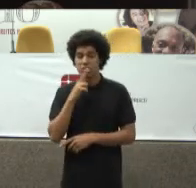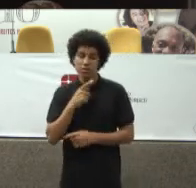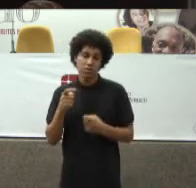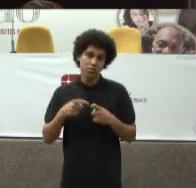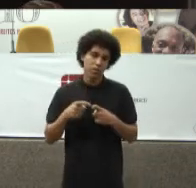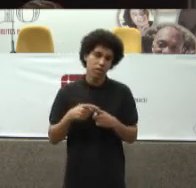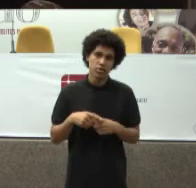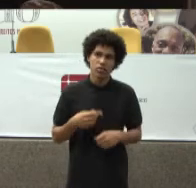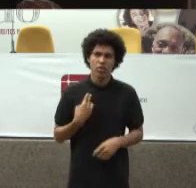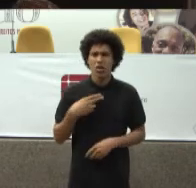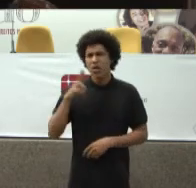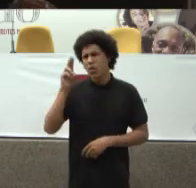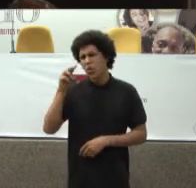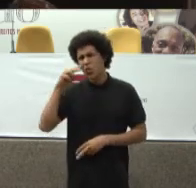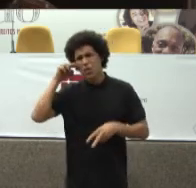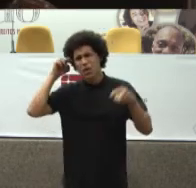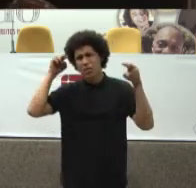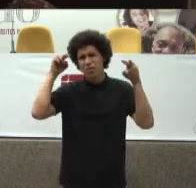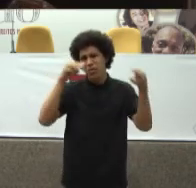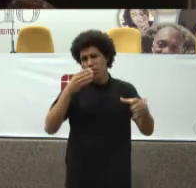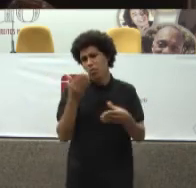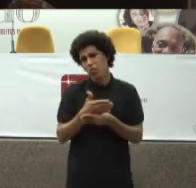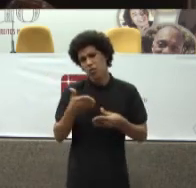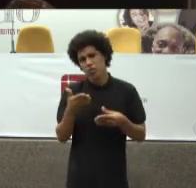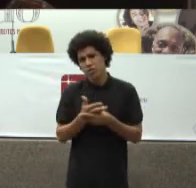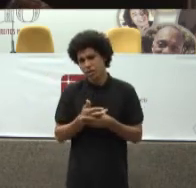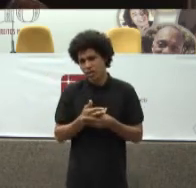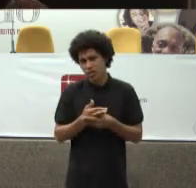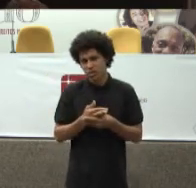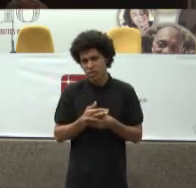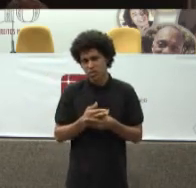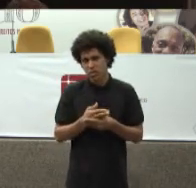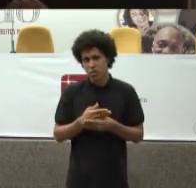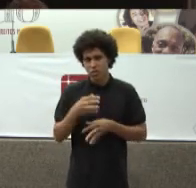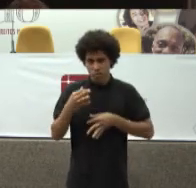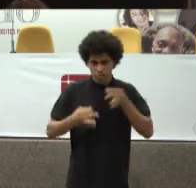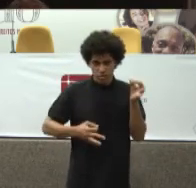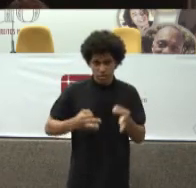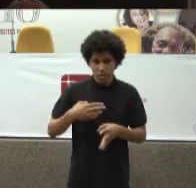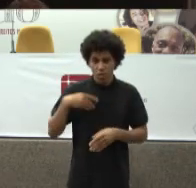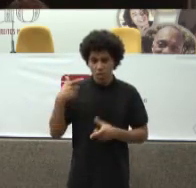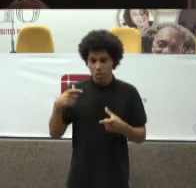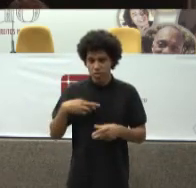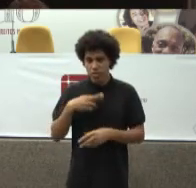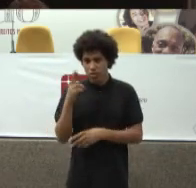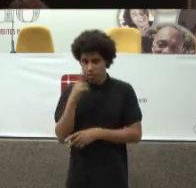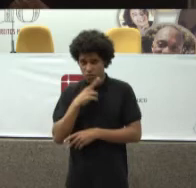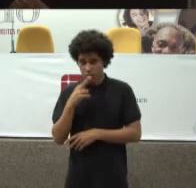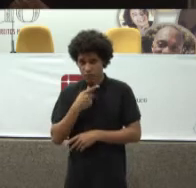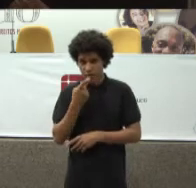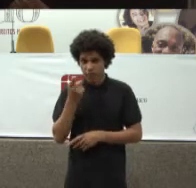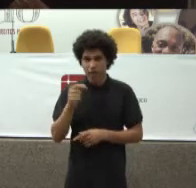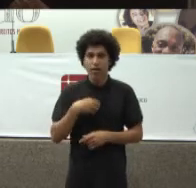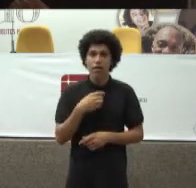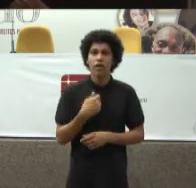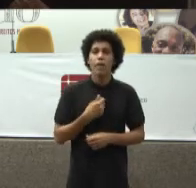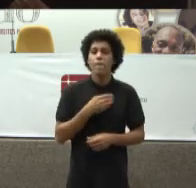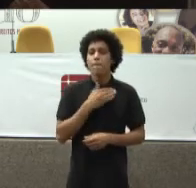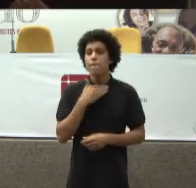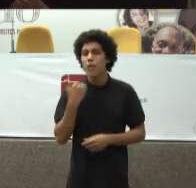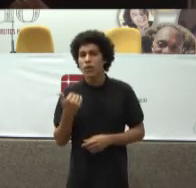não enxergo Nunca eu vi Um processo Judicial Em que a urgência Médica Estivesse A urgência Do risco Iminente De morte